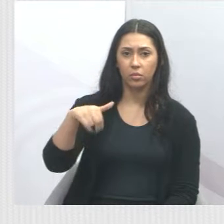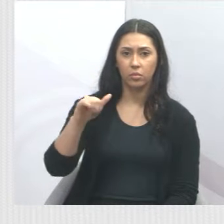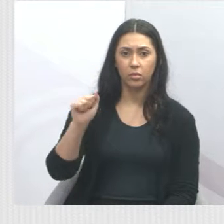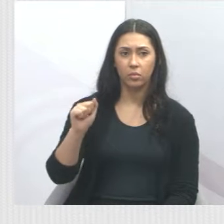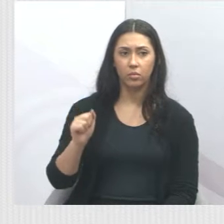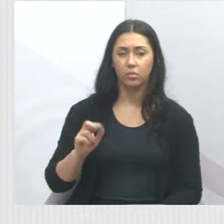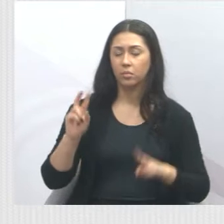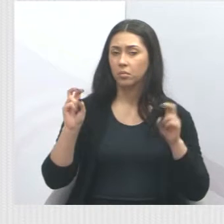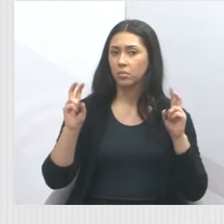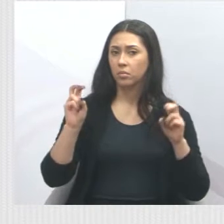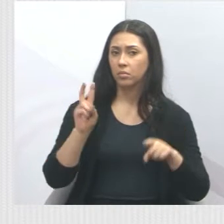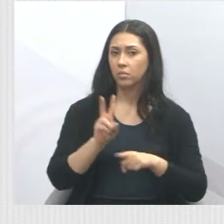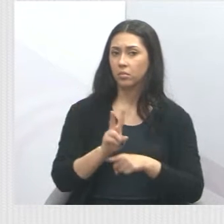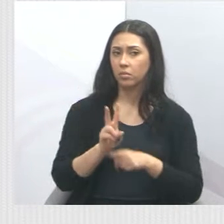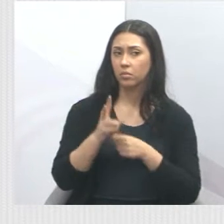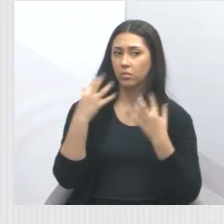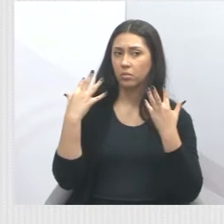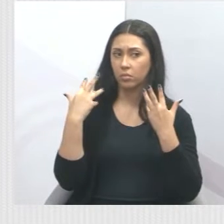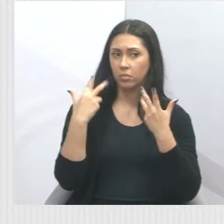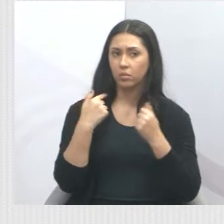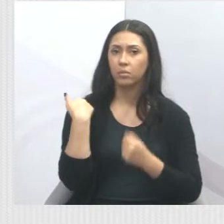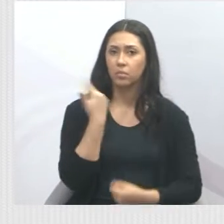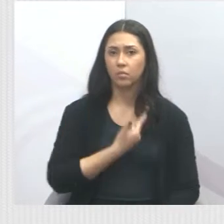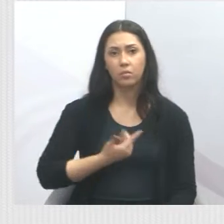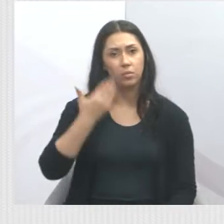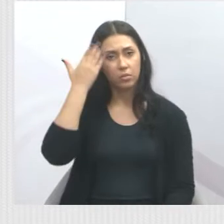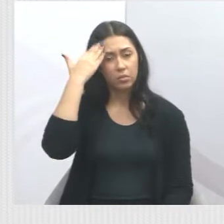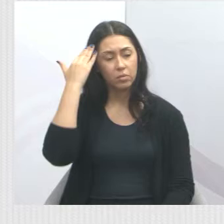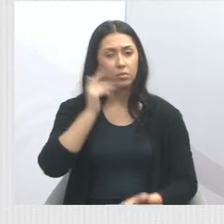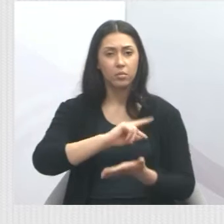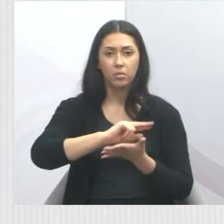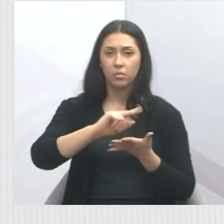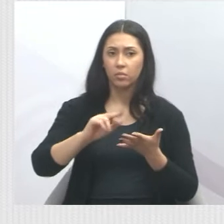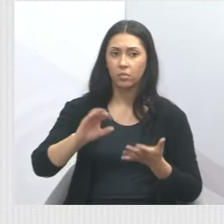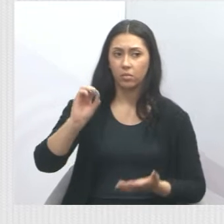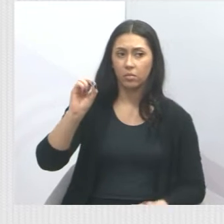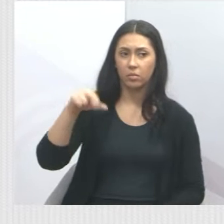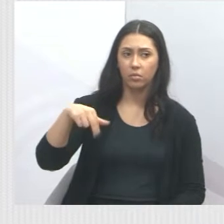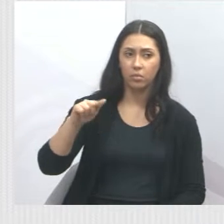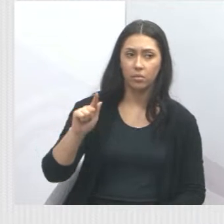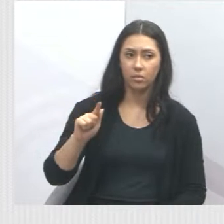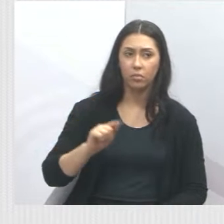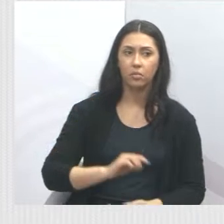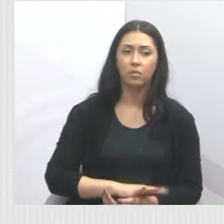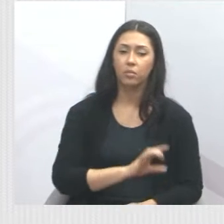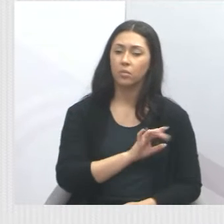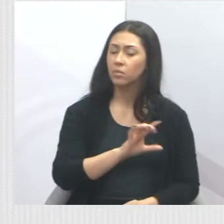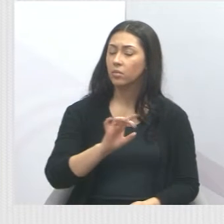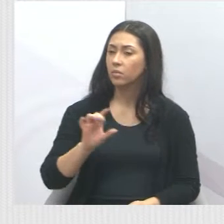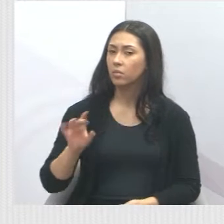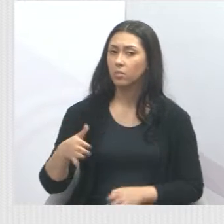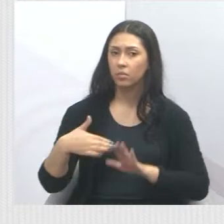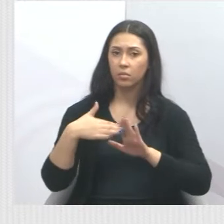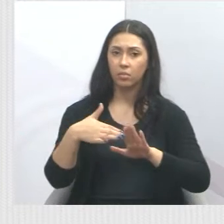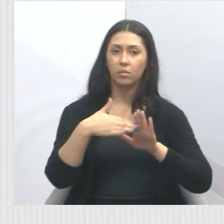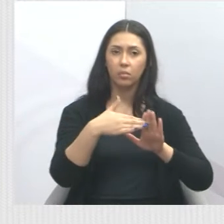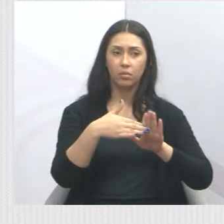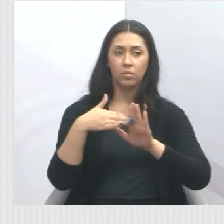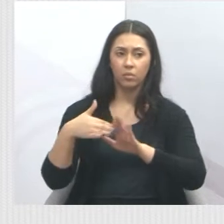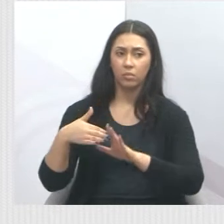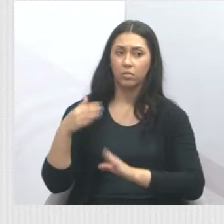cidade com relação à proteção animal, e a gente sabe que são várias ONGs da cidade, que cada um aí cumpre o seu papel.